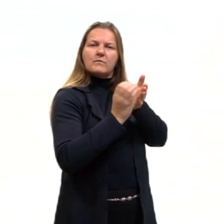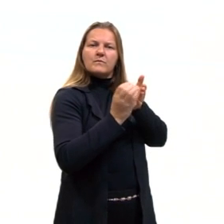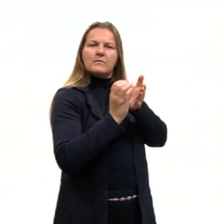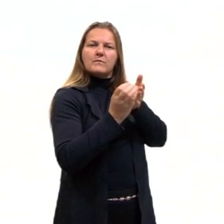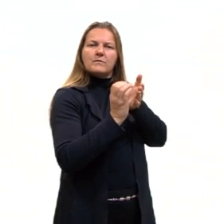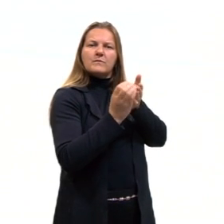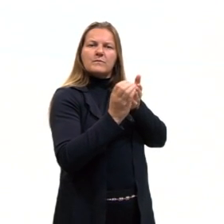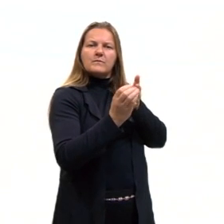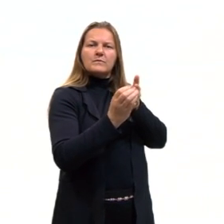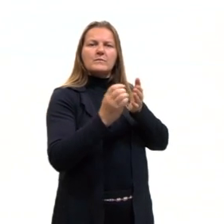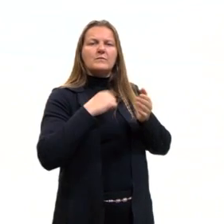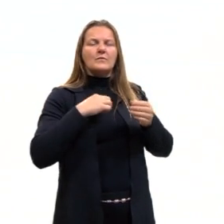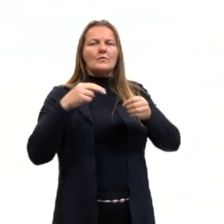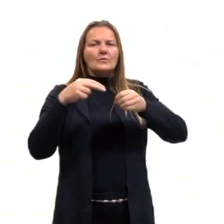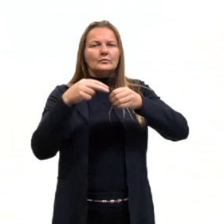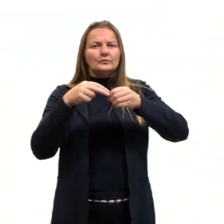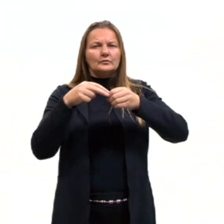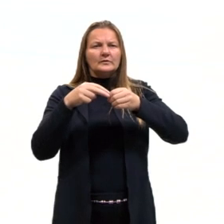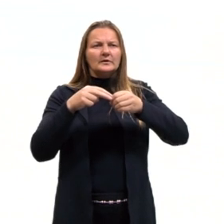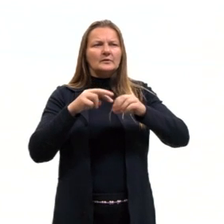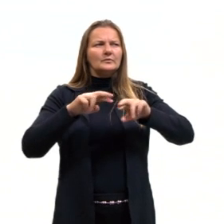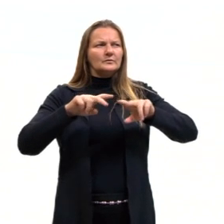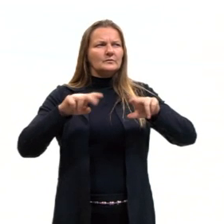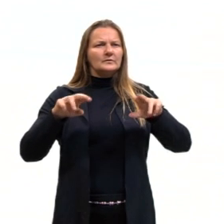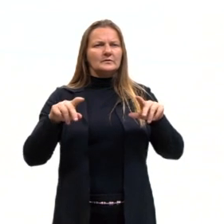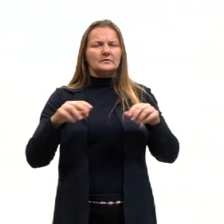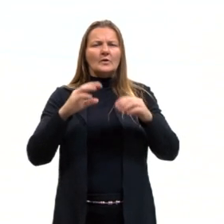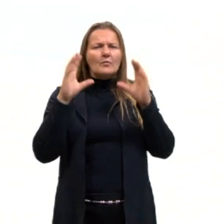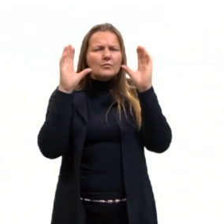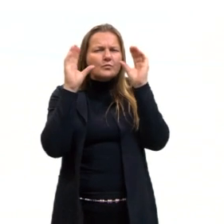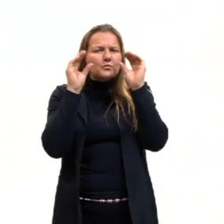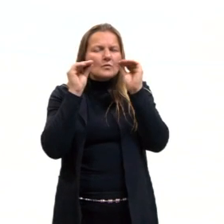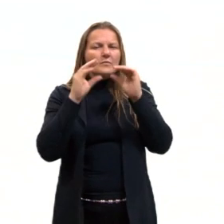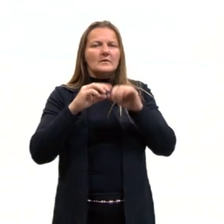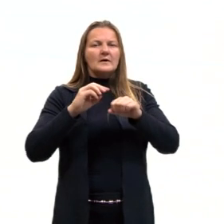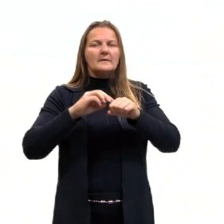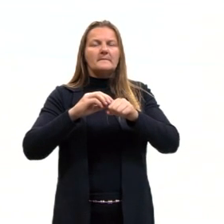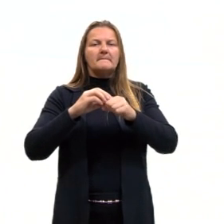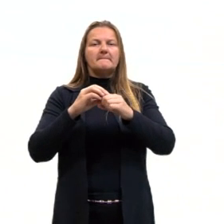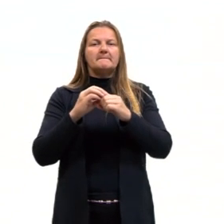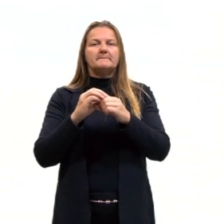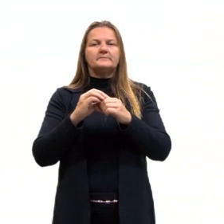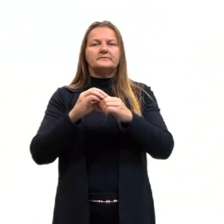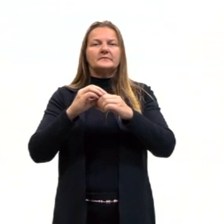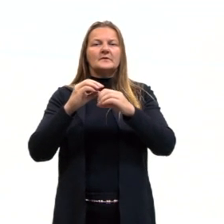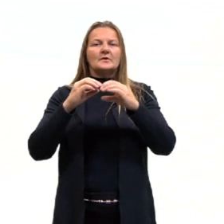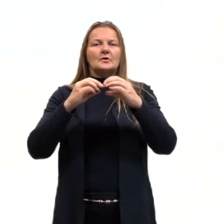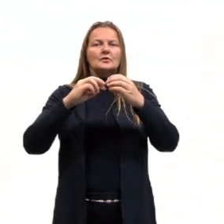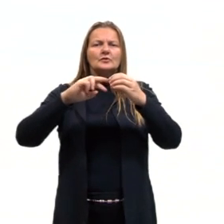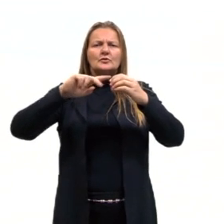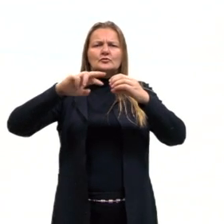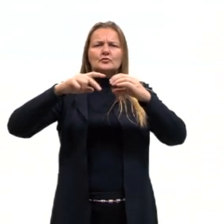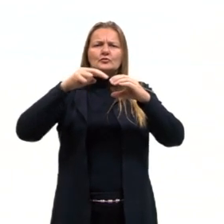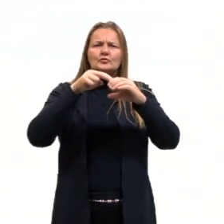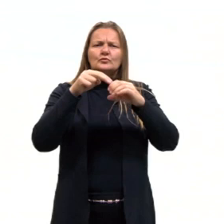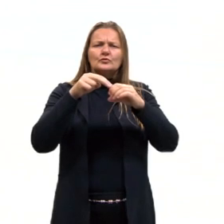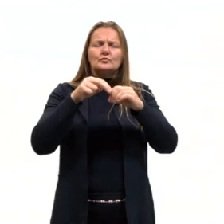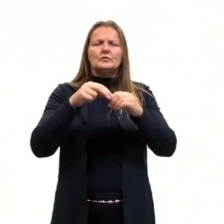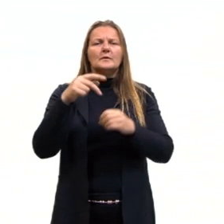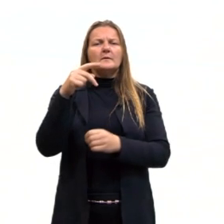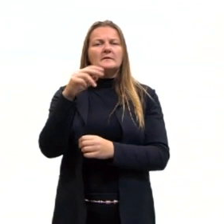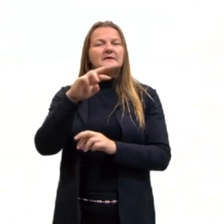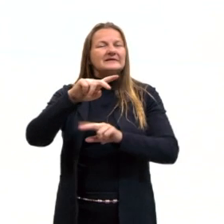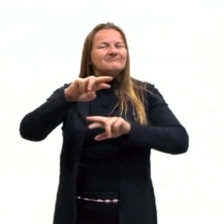O nucleolo, que é a parte um pouquinho mais corada. Cromatina, nucleoplasma, o poro